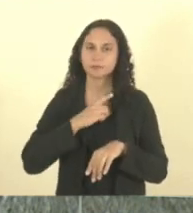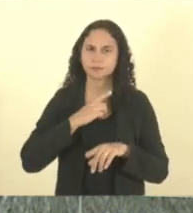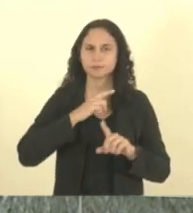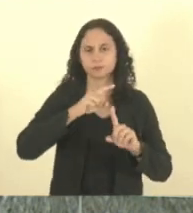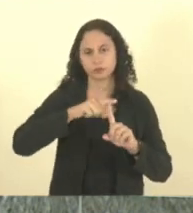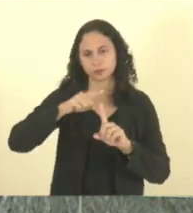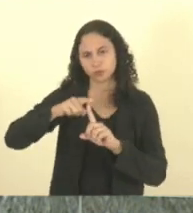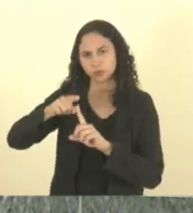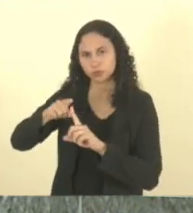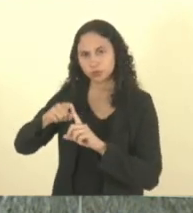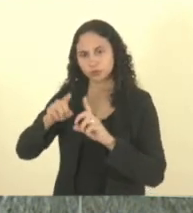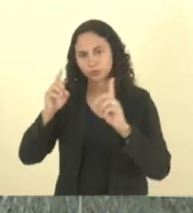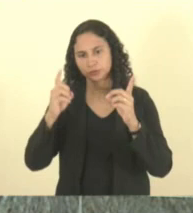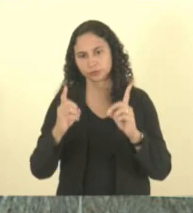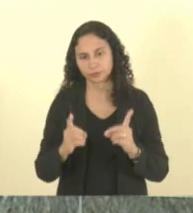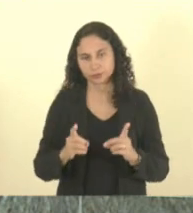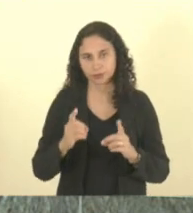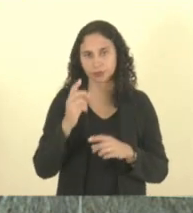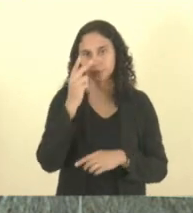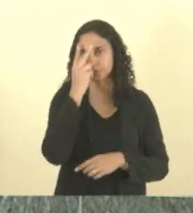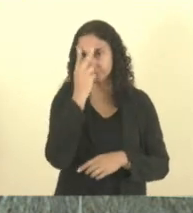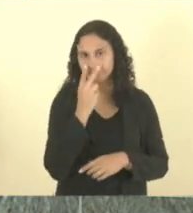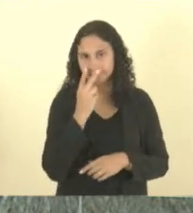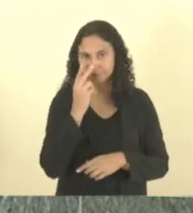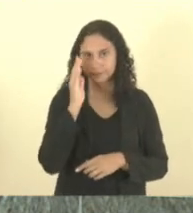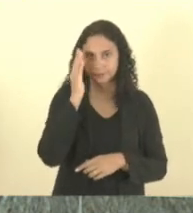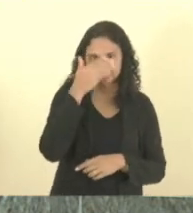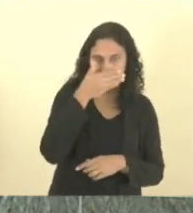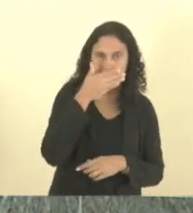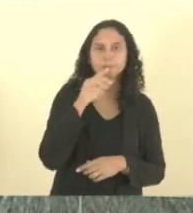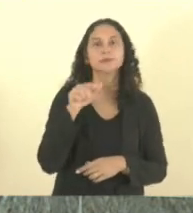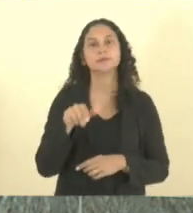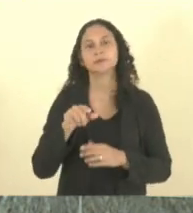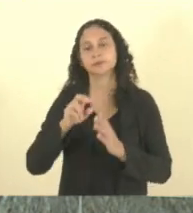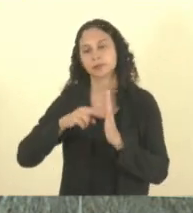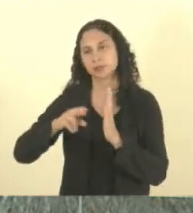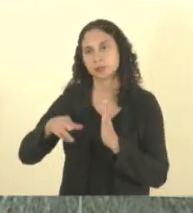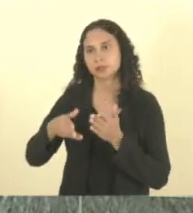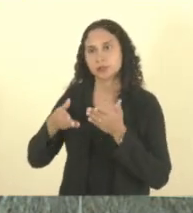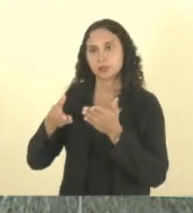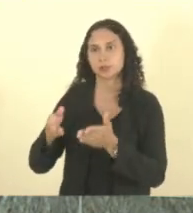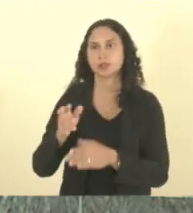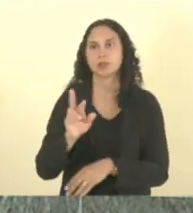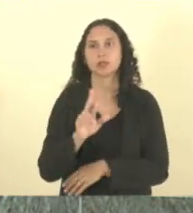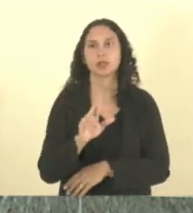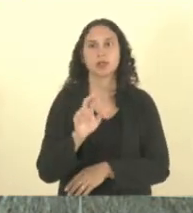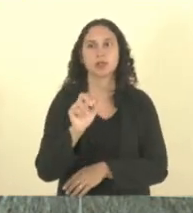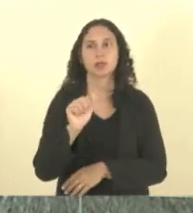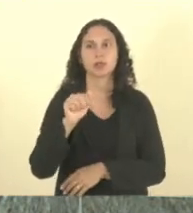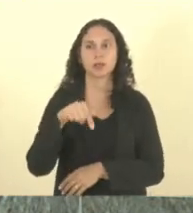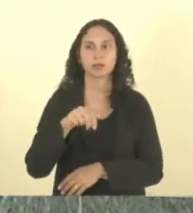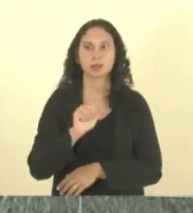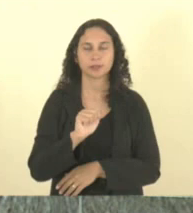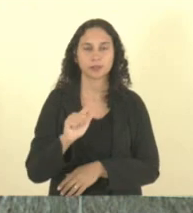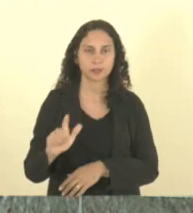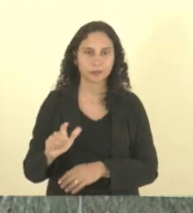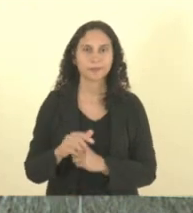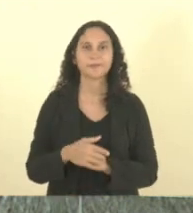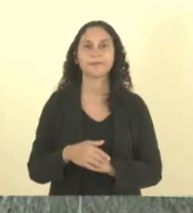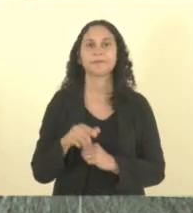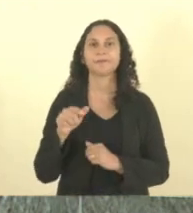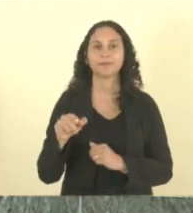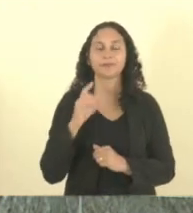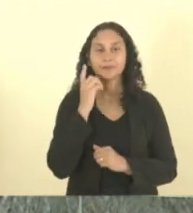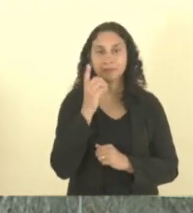deficiências visuais. Deputado Raquel, para a relatoria. Proédio de Decreto Legislativo 924, deputado